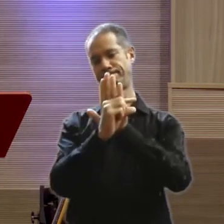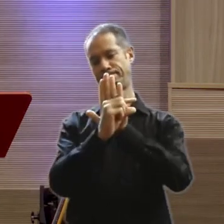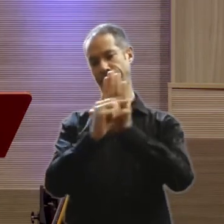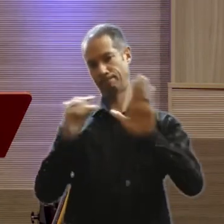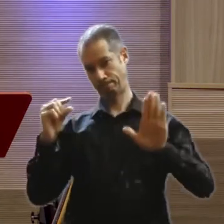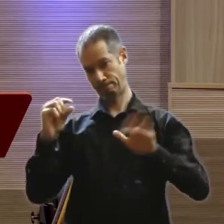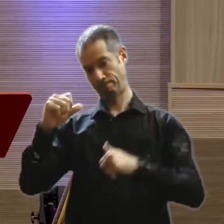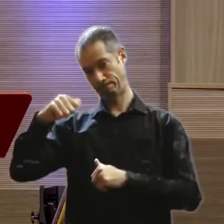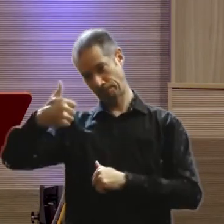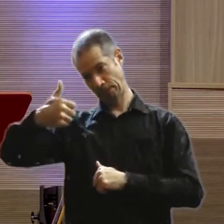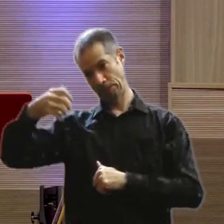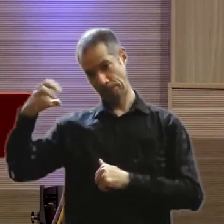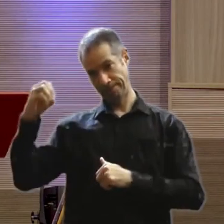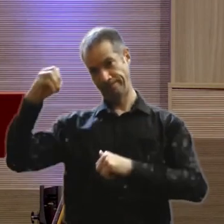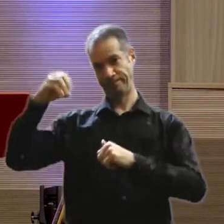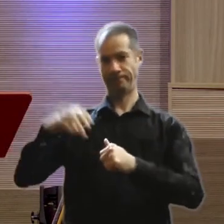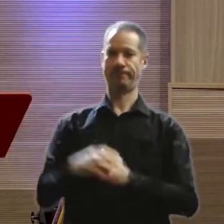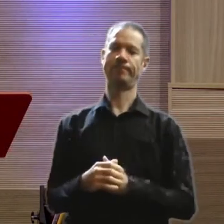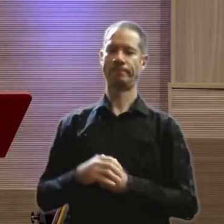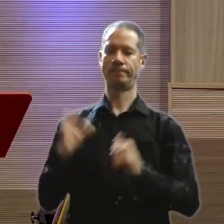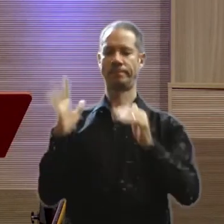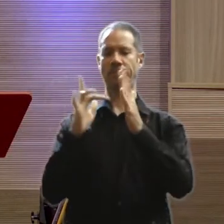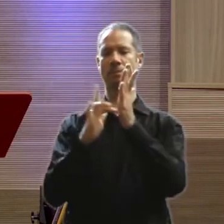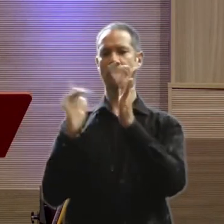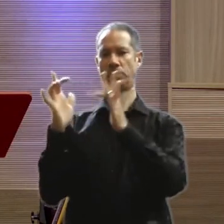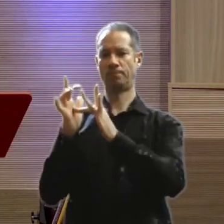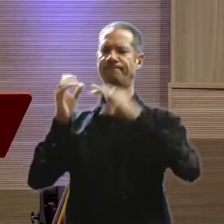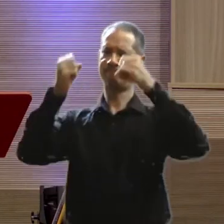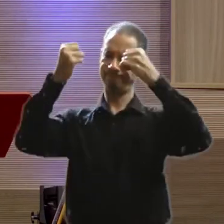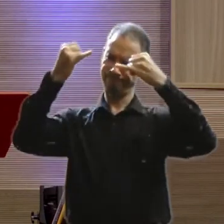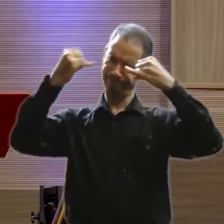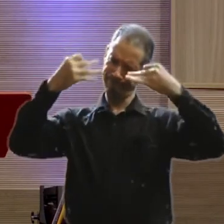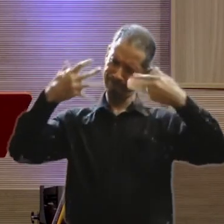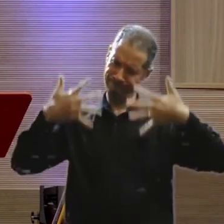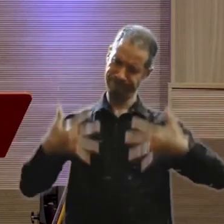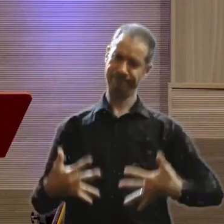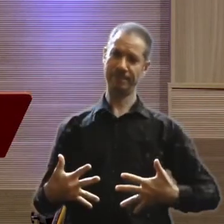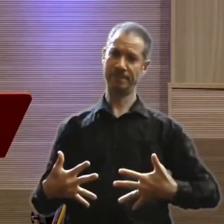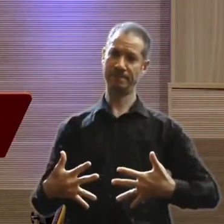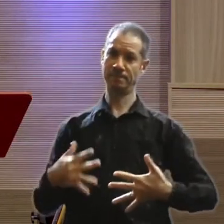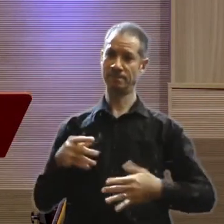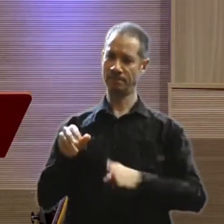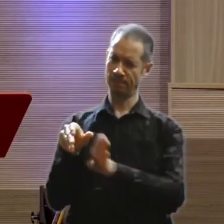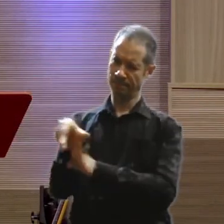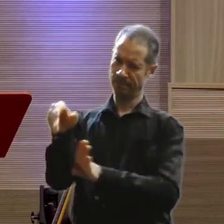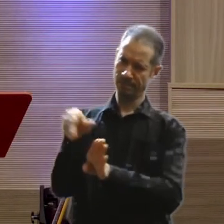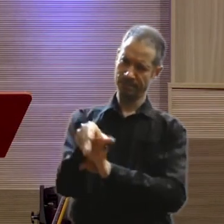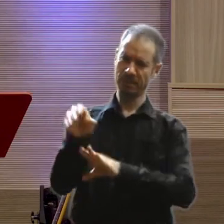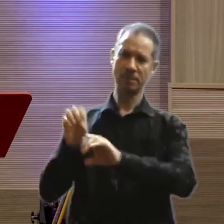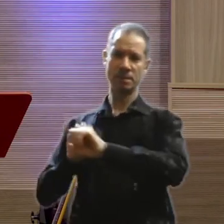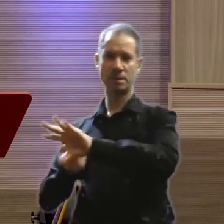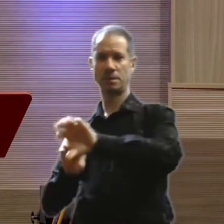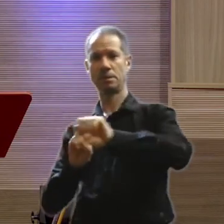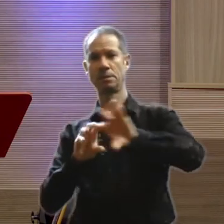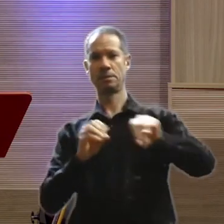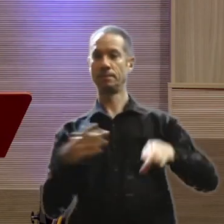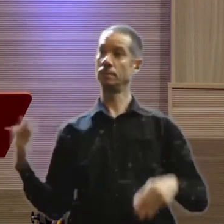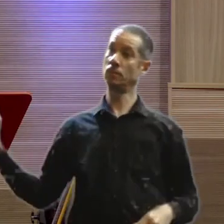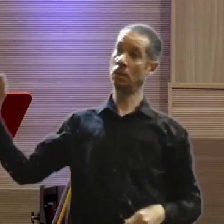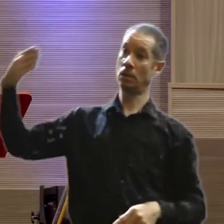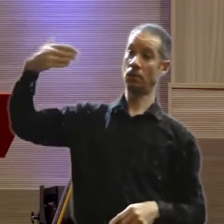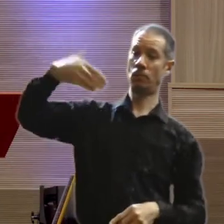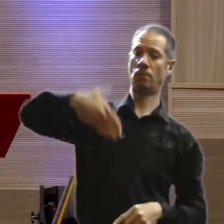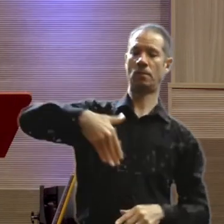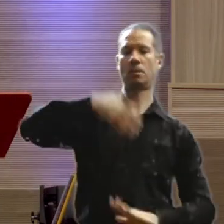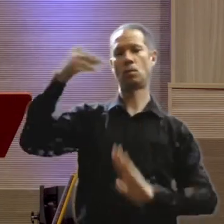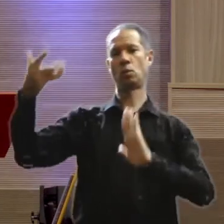10, Jesus explica, fala. Eu vim para que todos